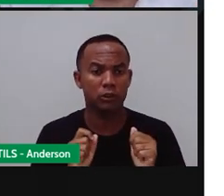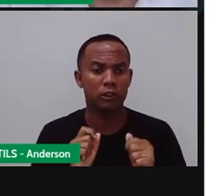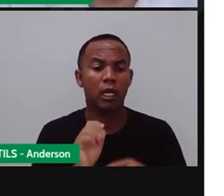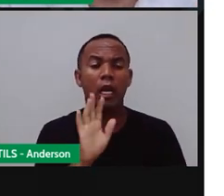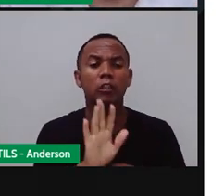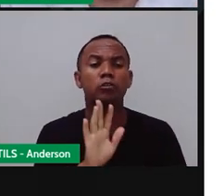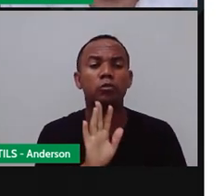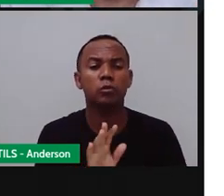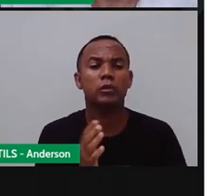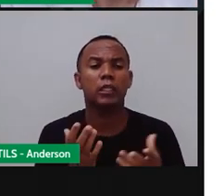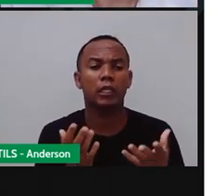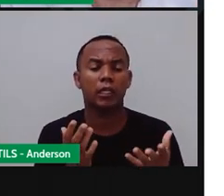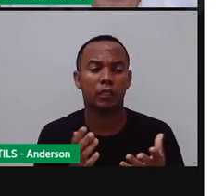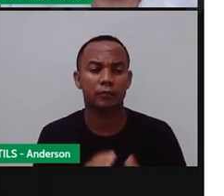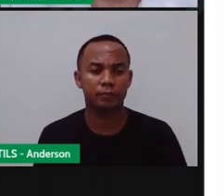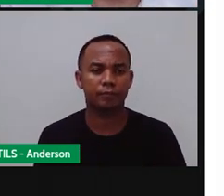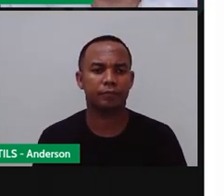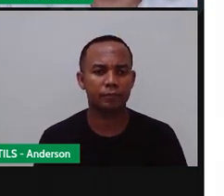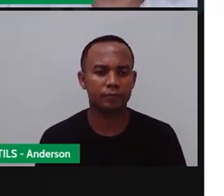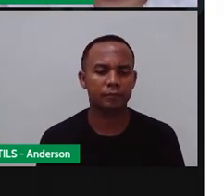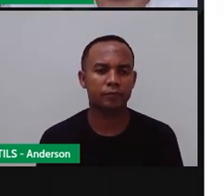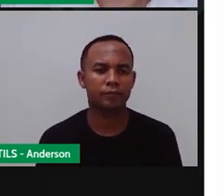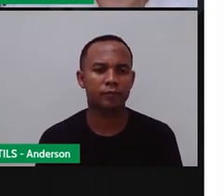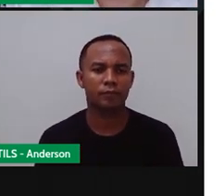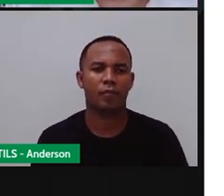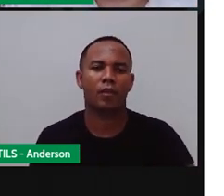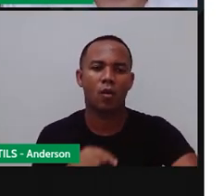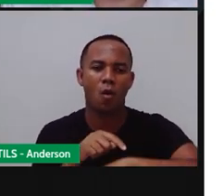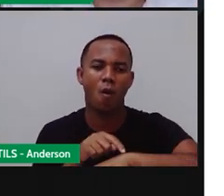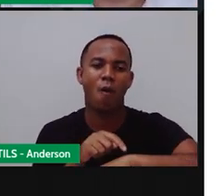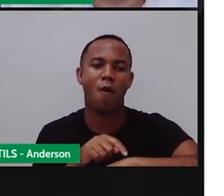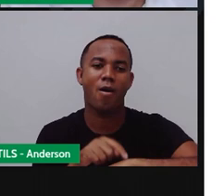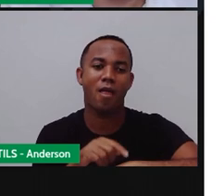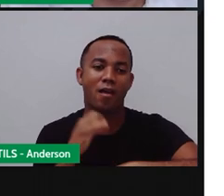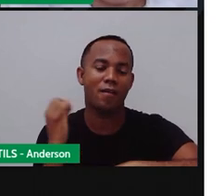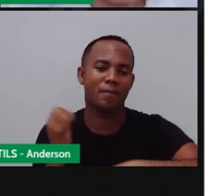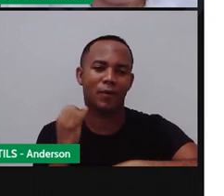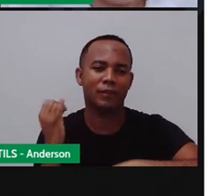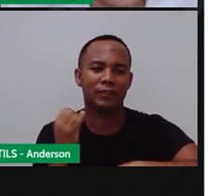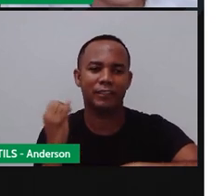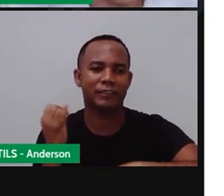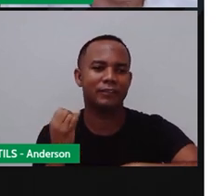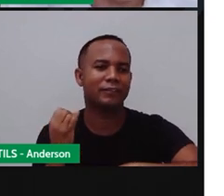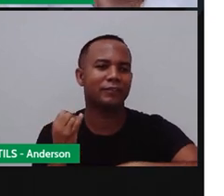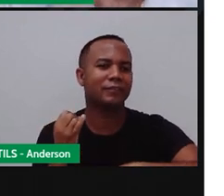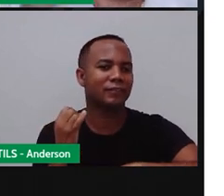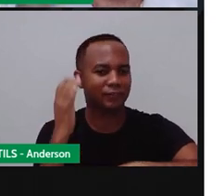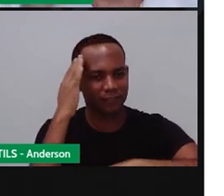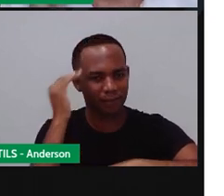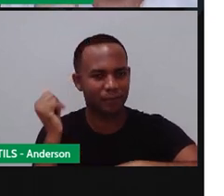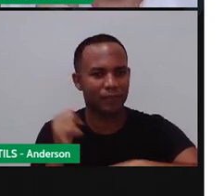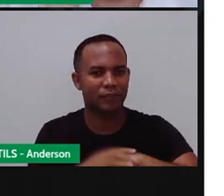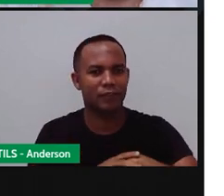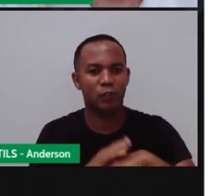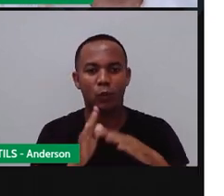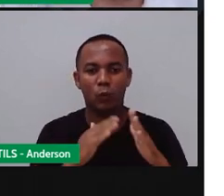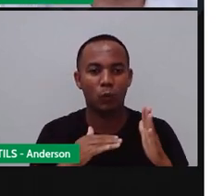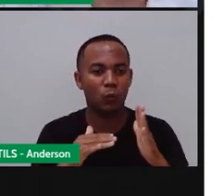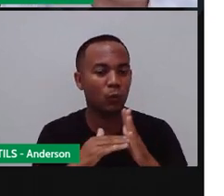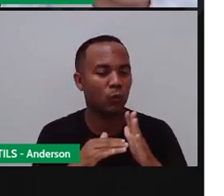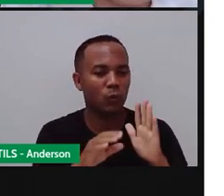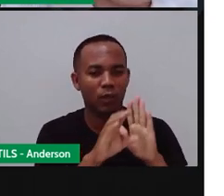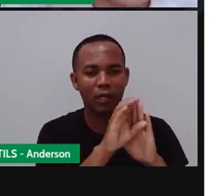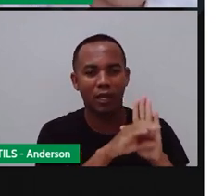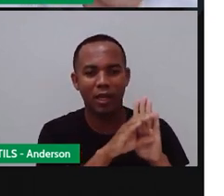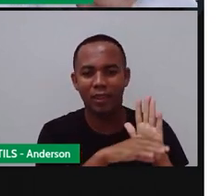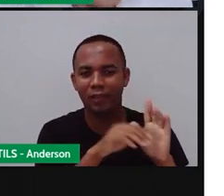vocês juntinhos vão conseguir. Tentem aprender as horas, porque quando vocês chegarem na sala de aula, eu quero todo mundo arrasando. Sabendo tudo sobre calendário